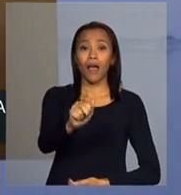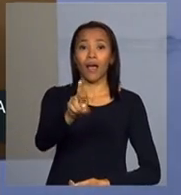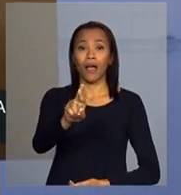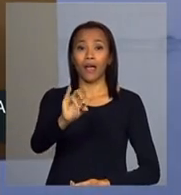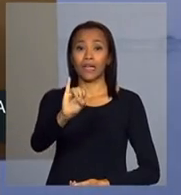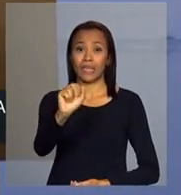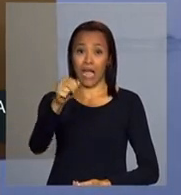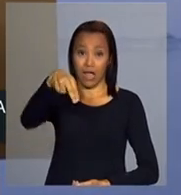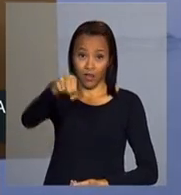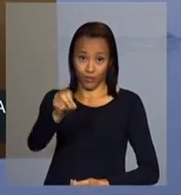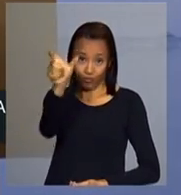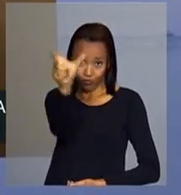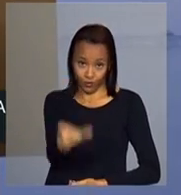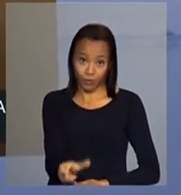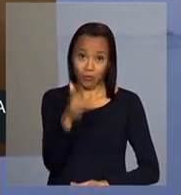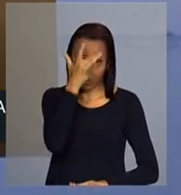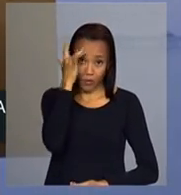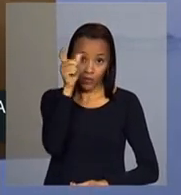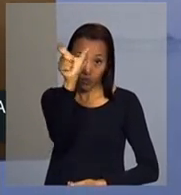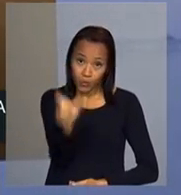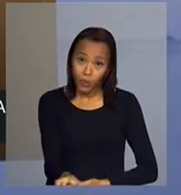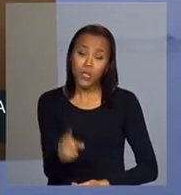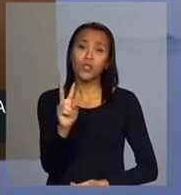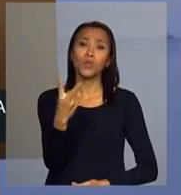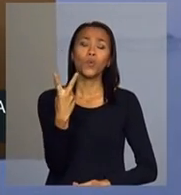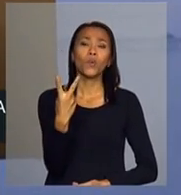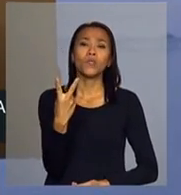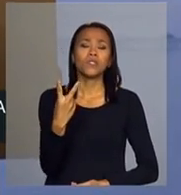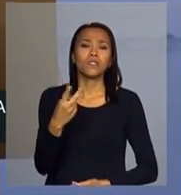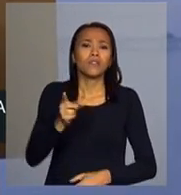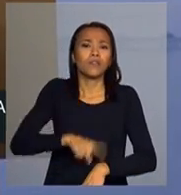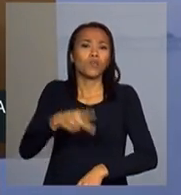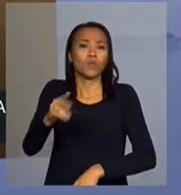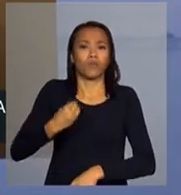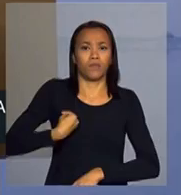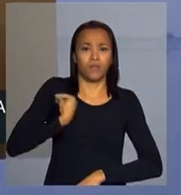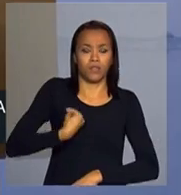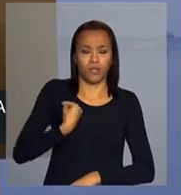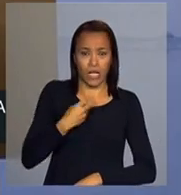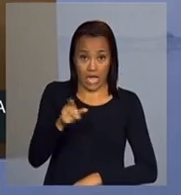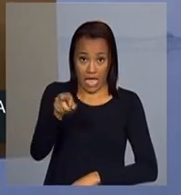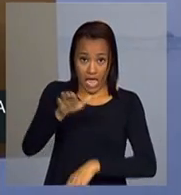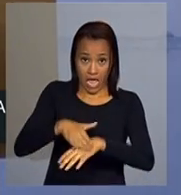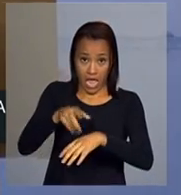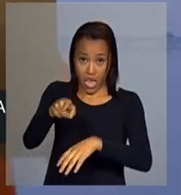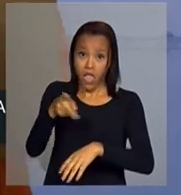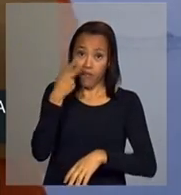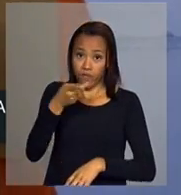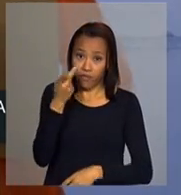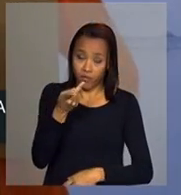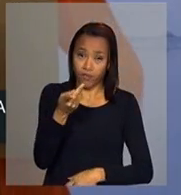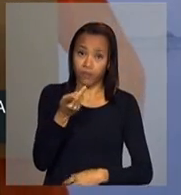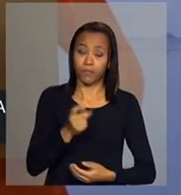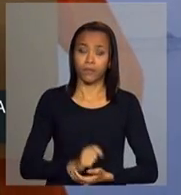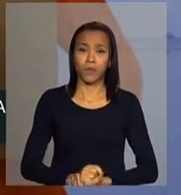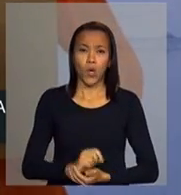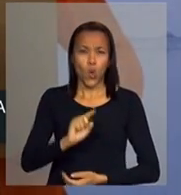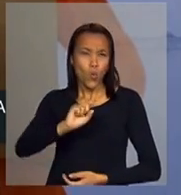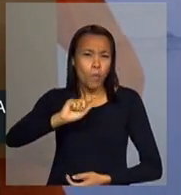dois momentos da vida do Ariano Soassuna, ele disse, primeiro com uma